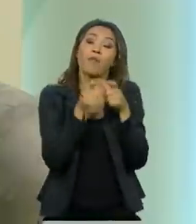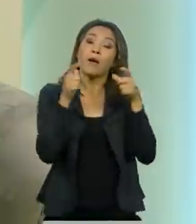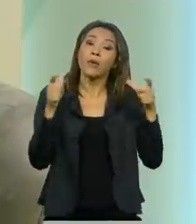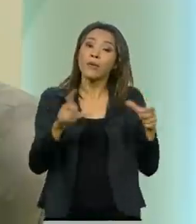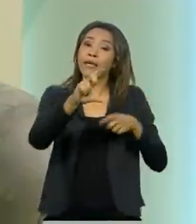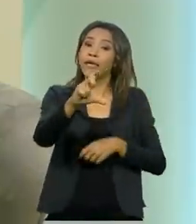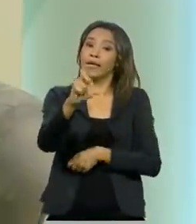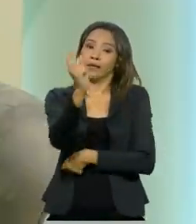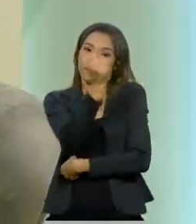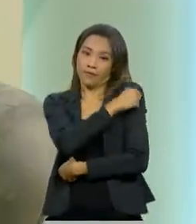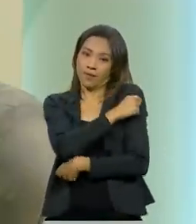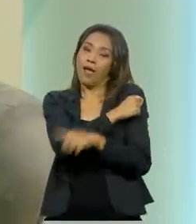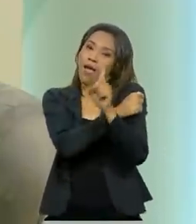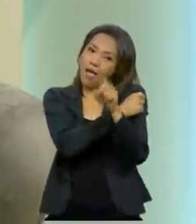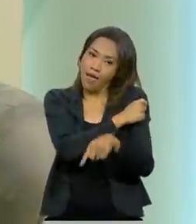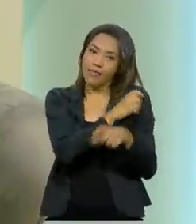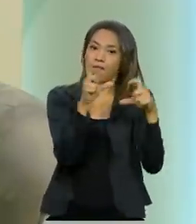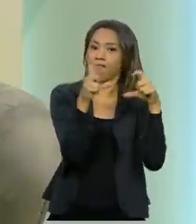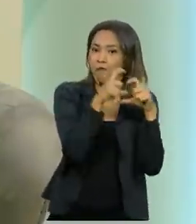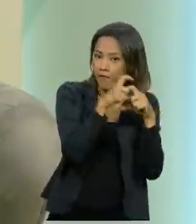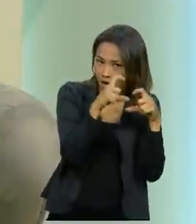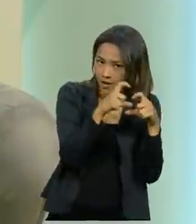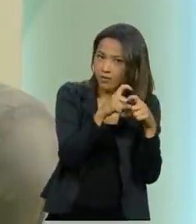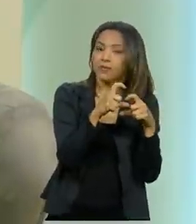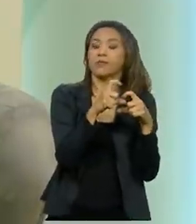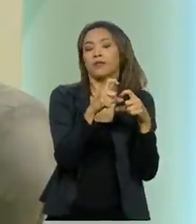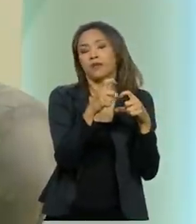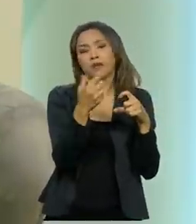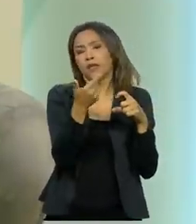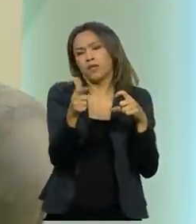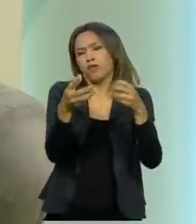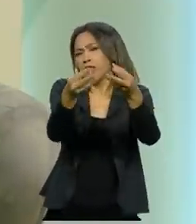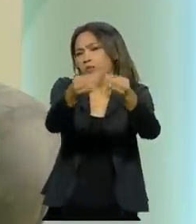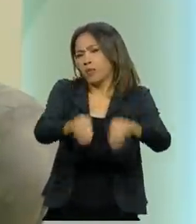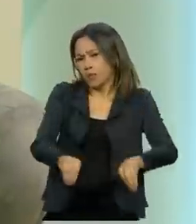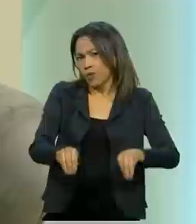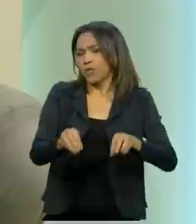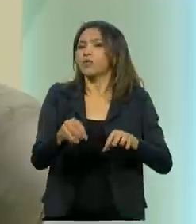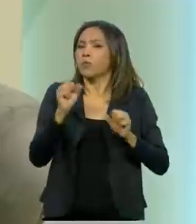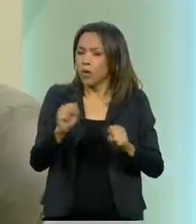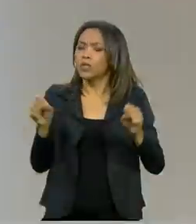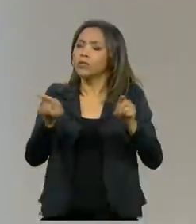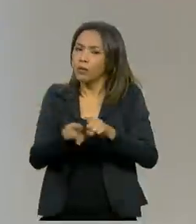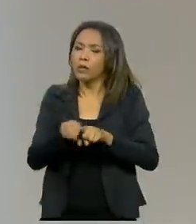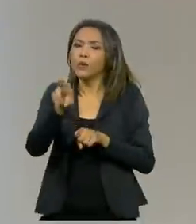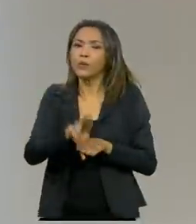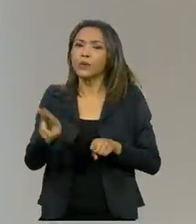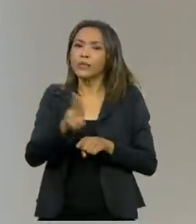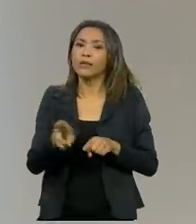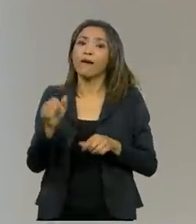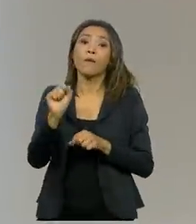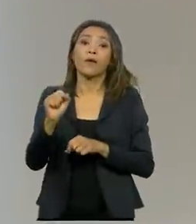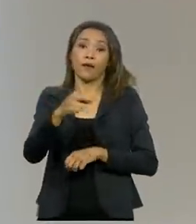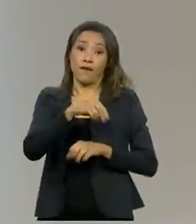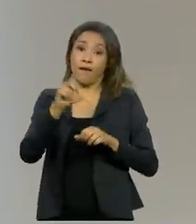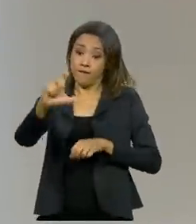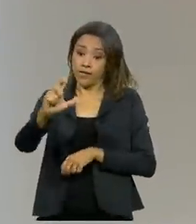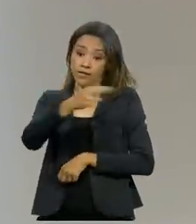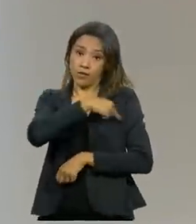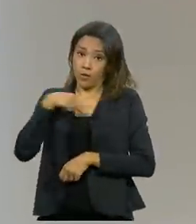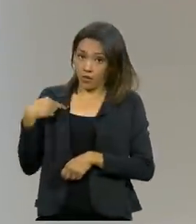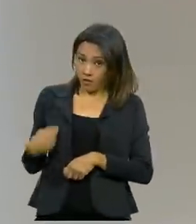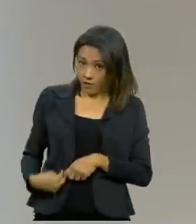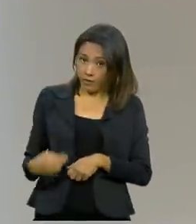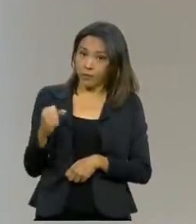são da vacina da Pfizer, sem prejuízo de também poder se usar a Coronavac. Ministro, só para deixar claro, então, as